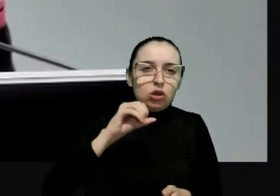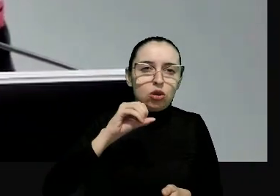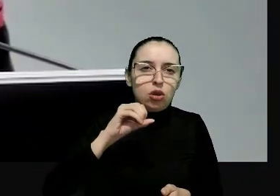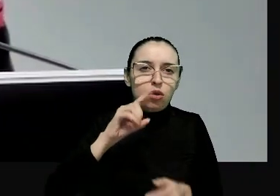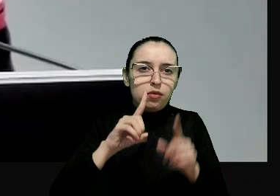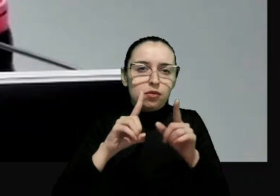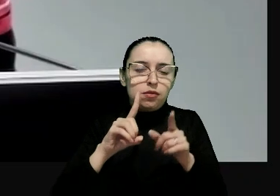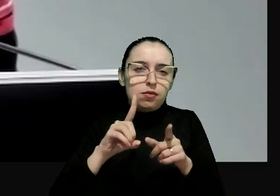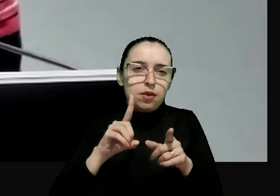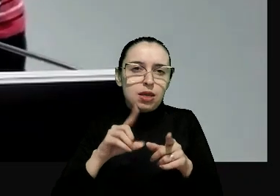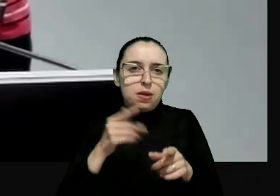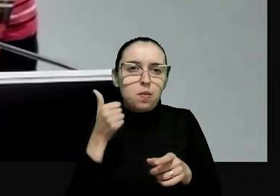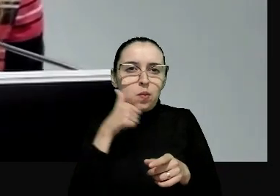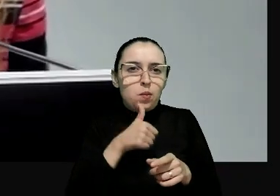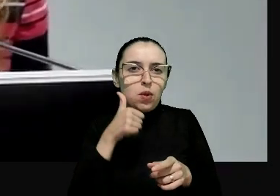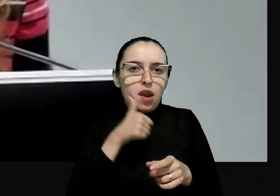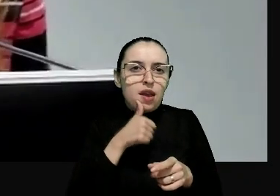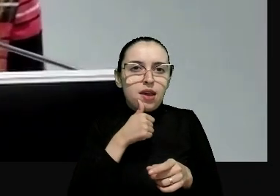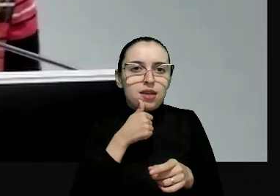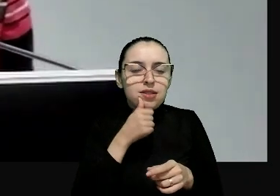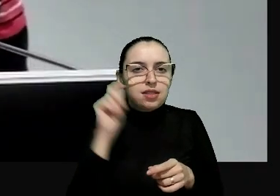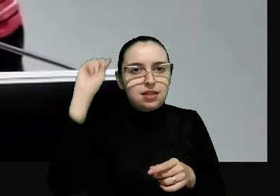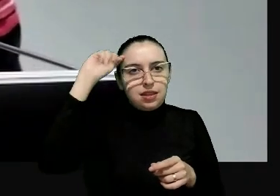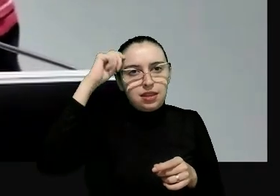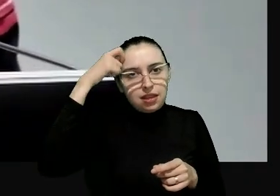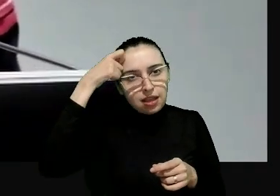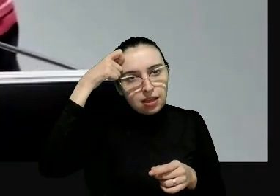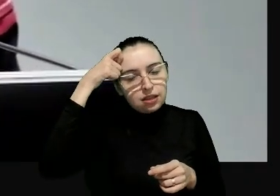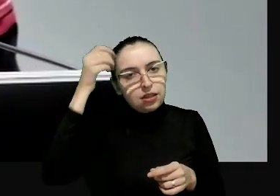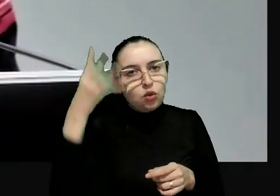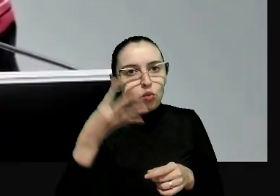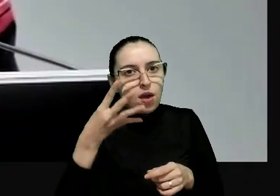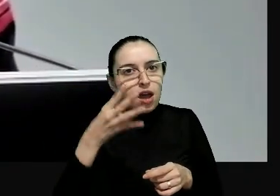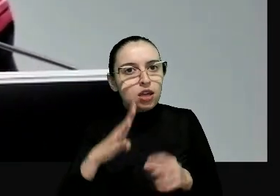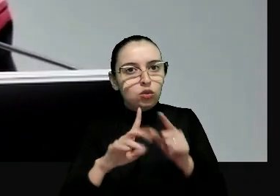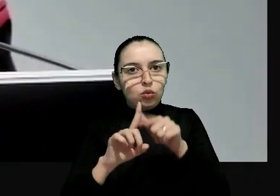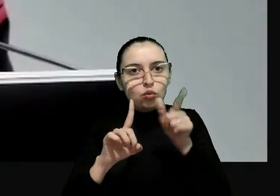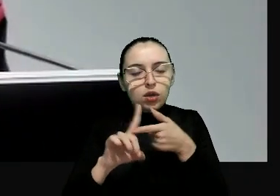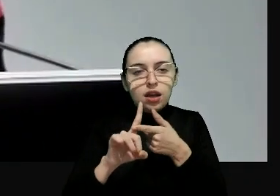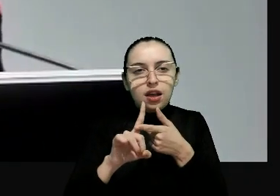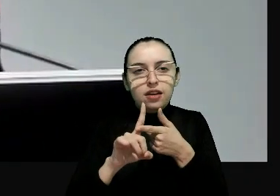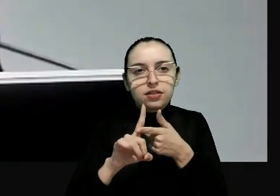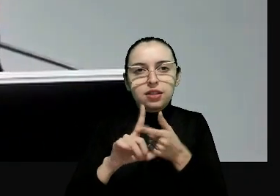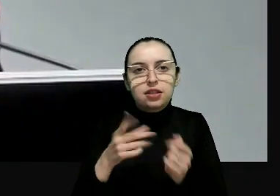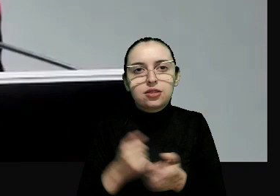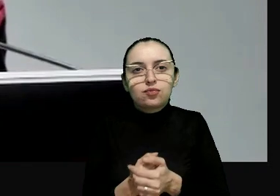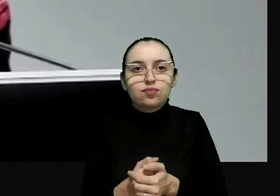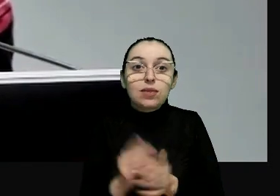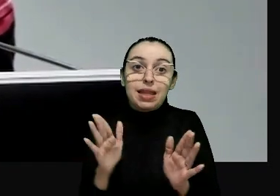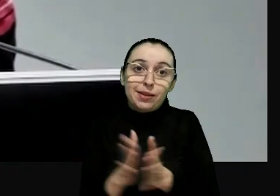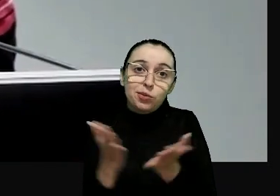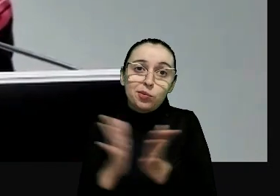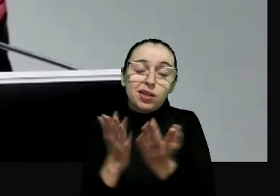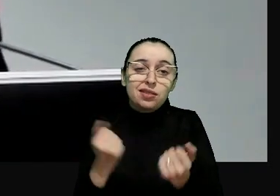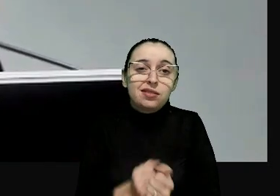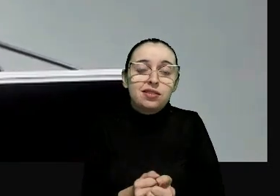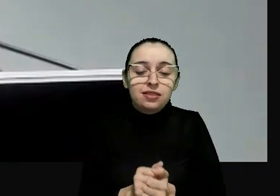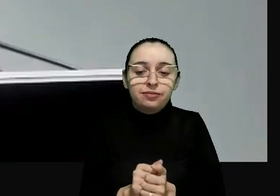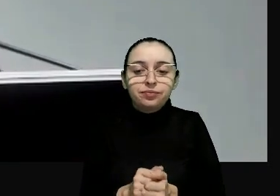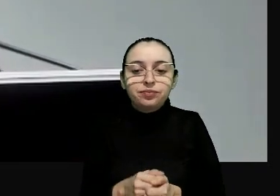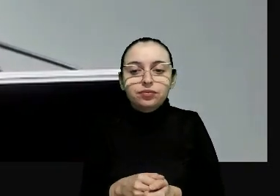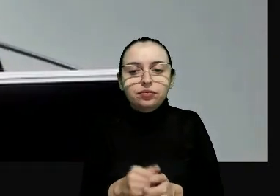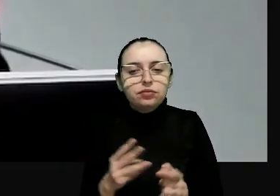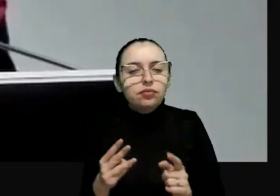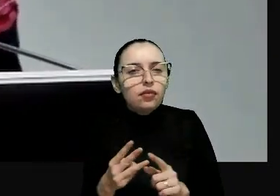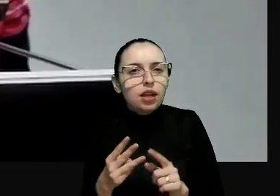quatro grávidas. Então nós temos aí o vetor da discriminação estruturante, raça e gênero da extrema vulnerabilidade. Caso